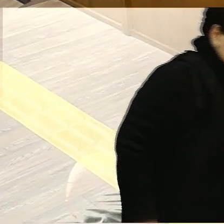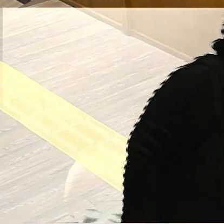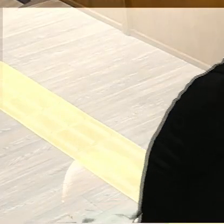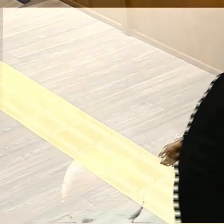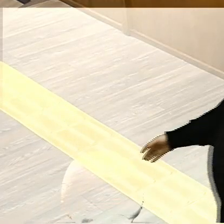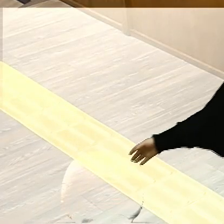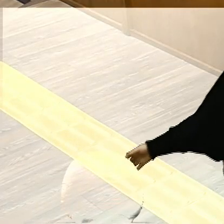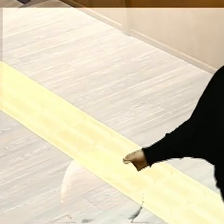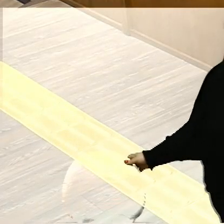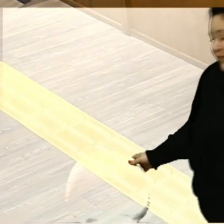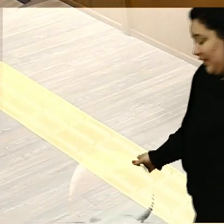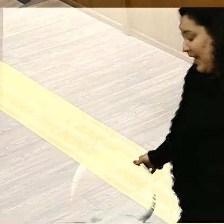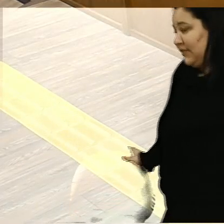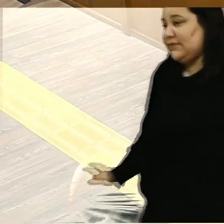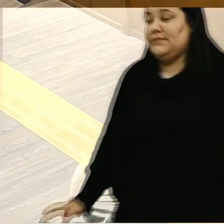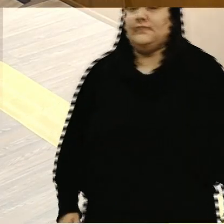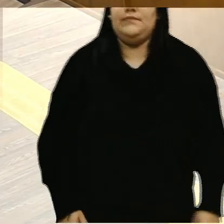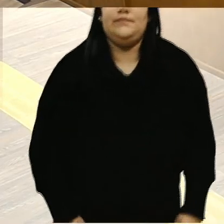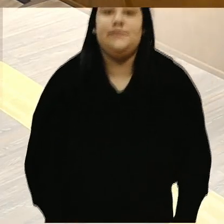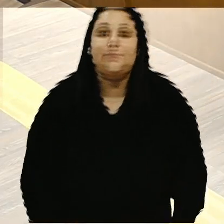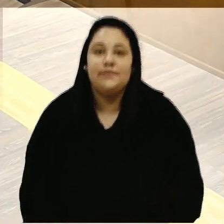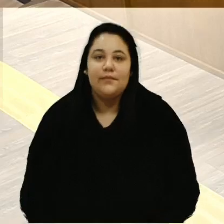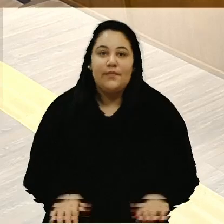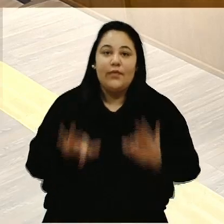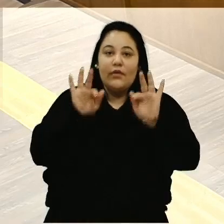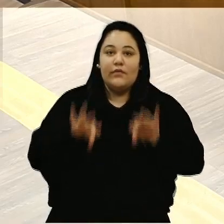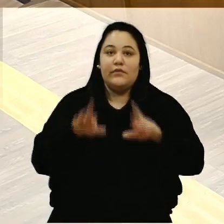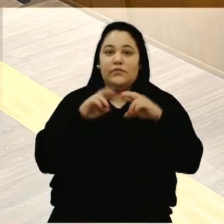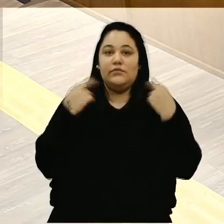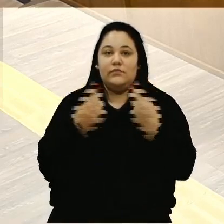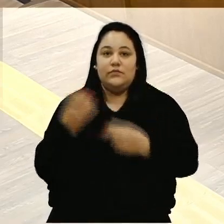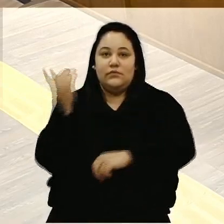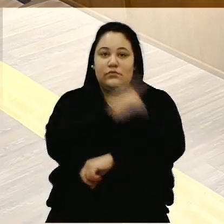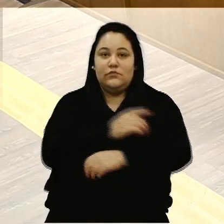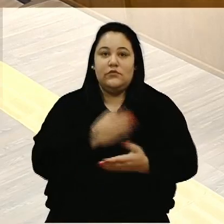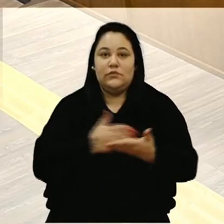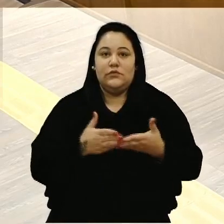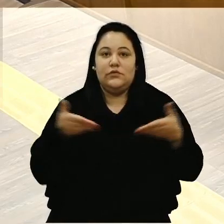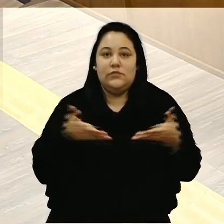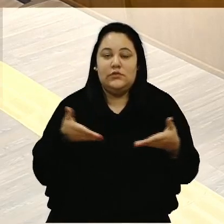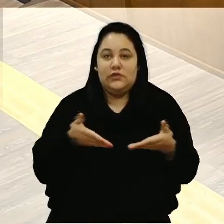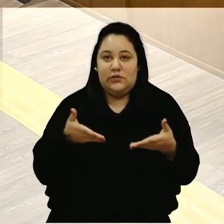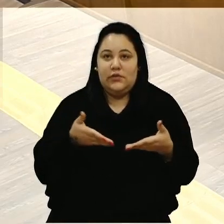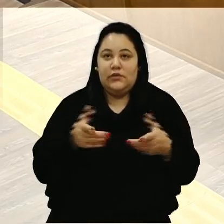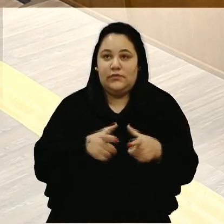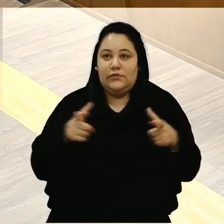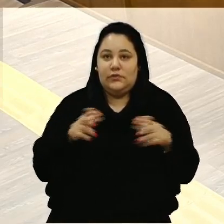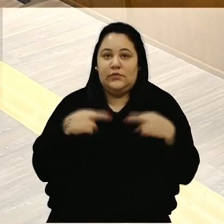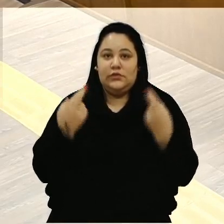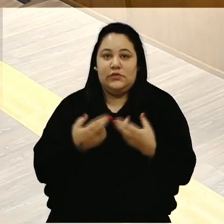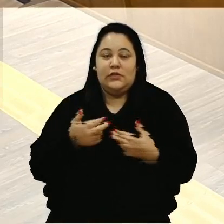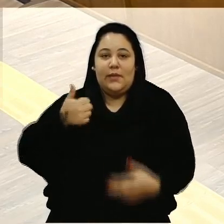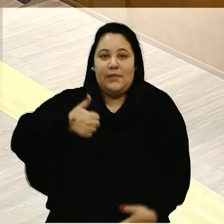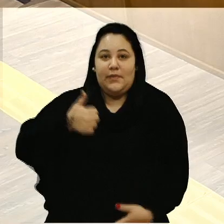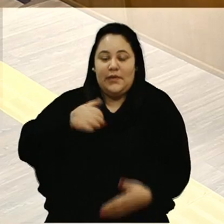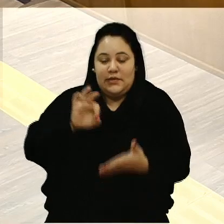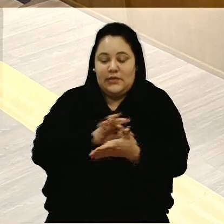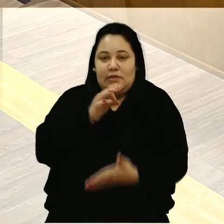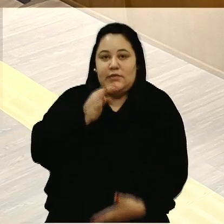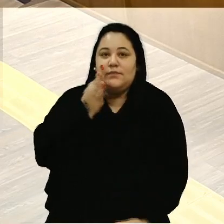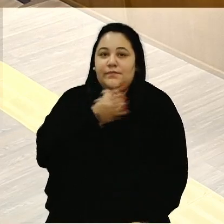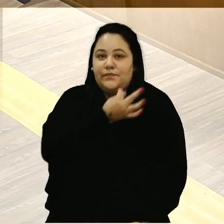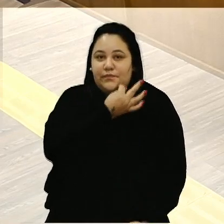Encerrada a ordem do dia, passemos ao espaço do grande expediente. Primeira vereadora inscrita, vereadora Tatiane Friço.